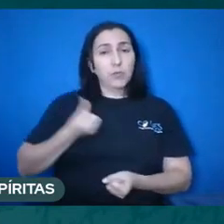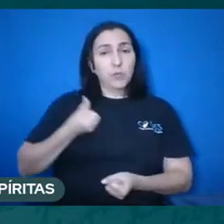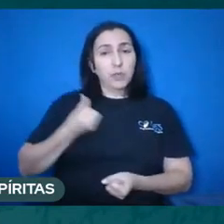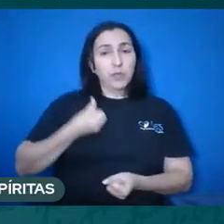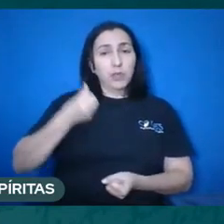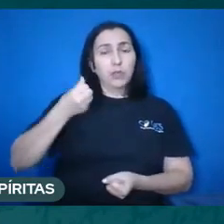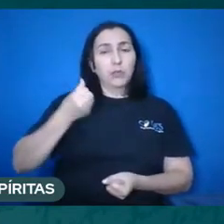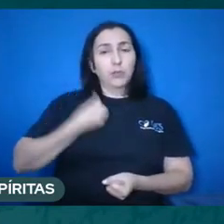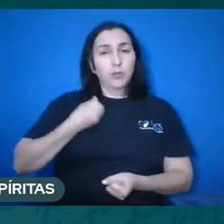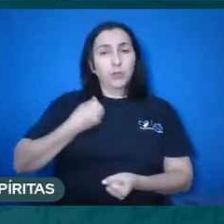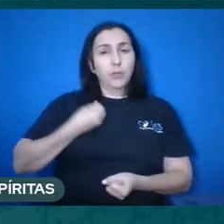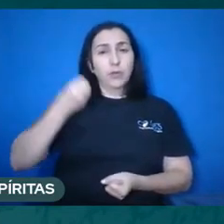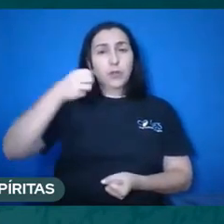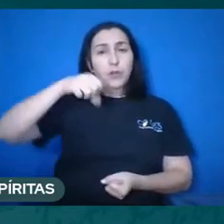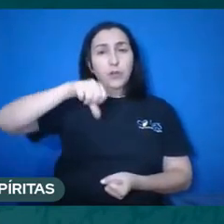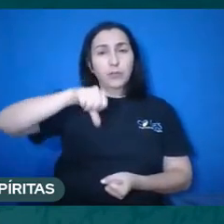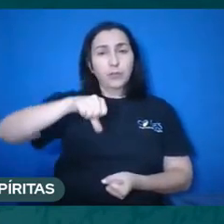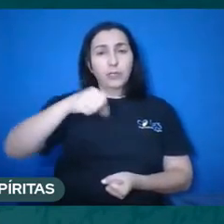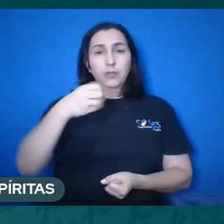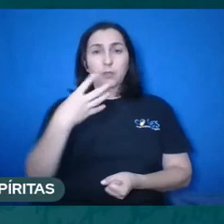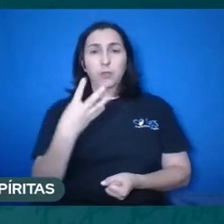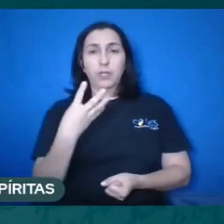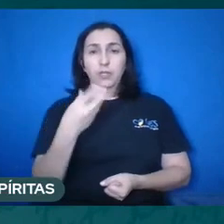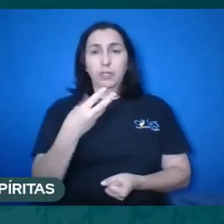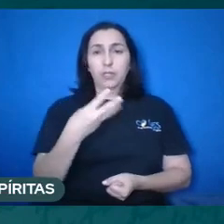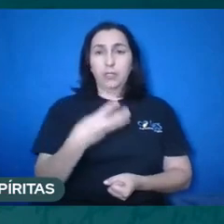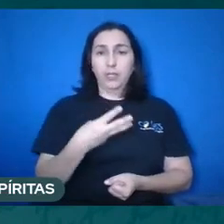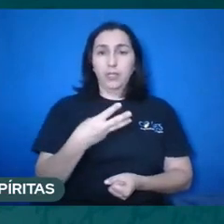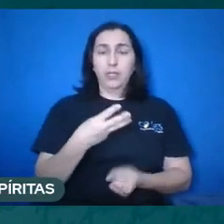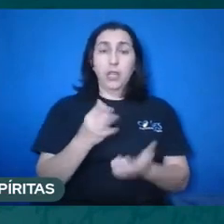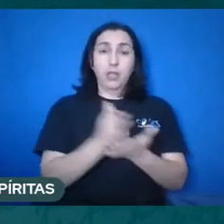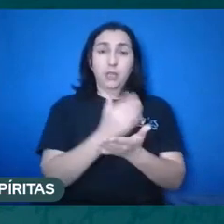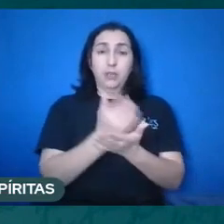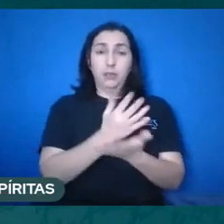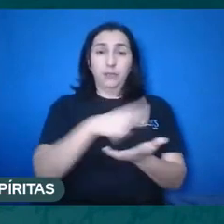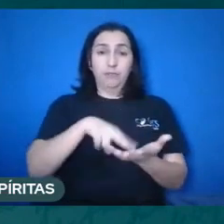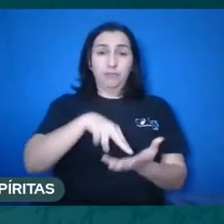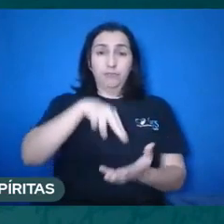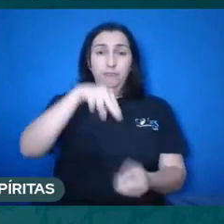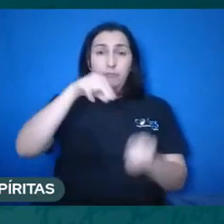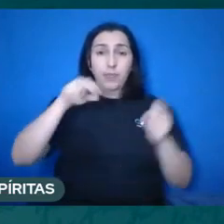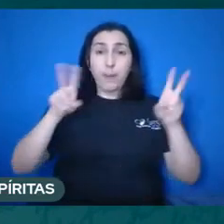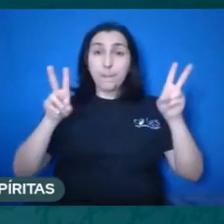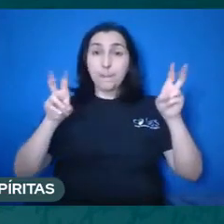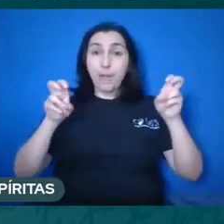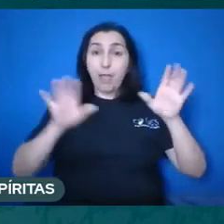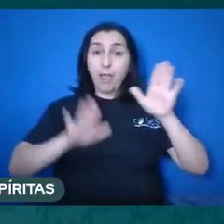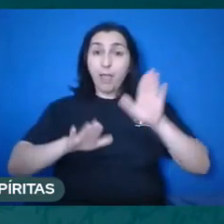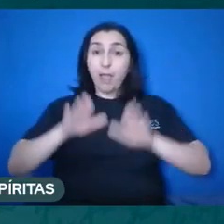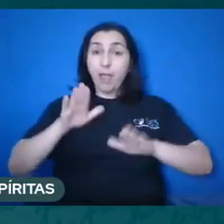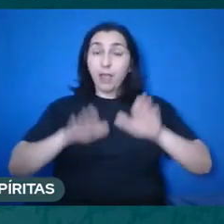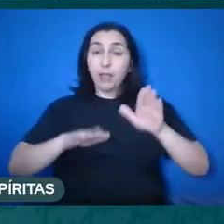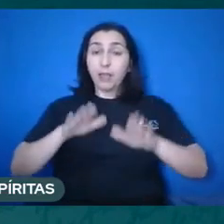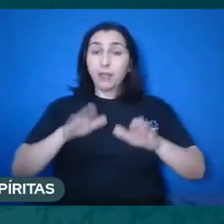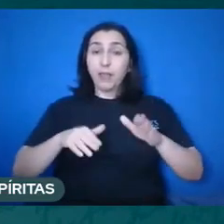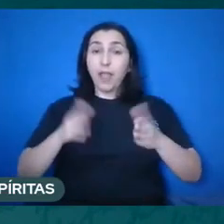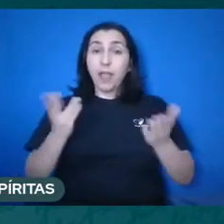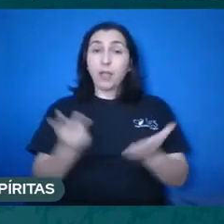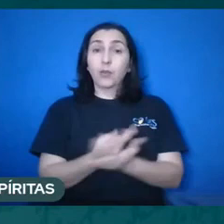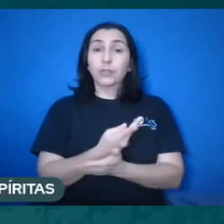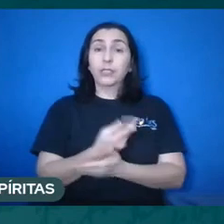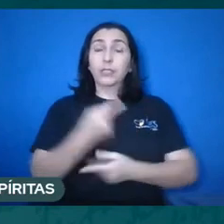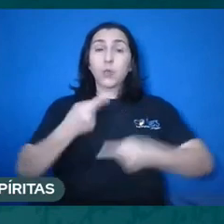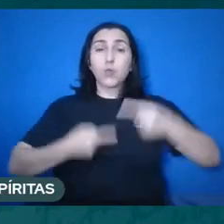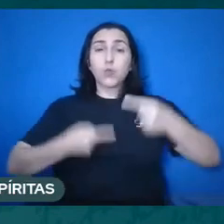943 do livro dos espíritos, que muitas vezes a causa do desgosto pela vida verdade vem da